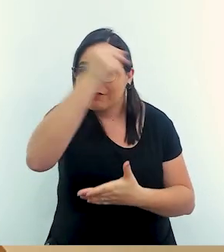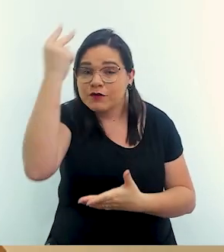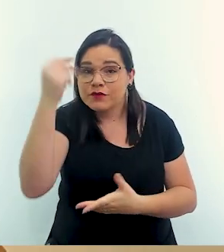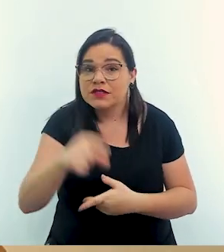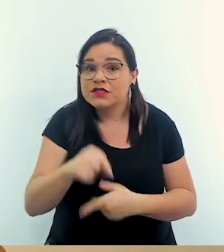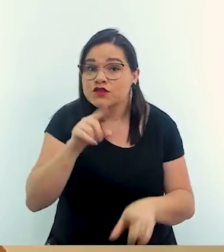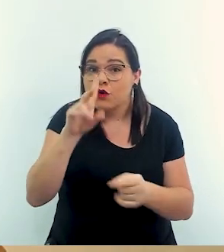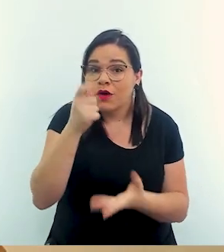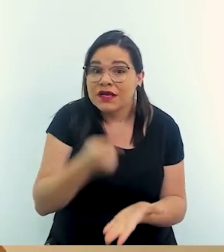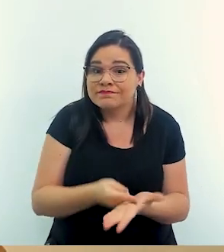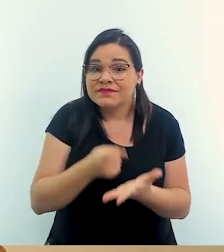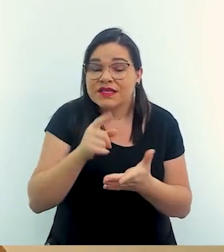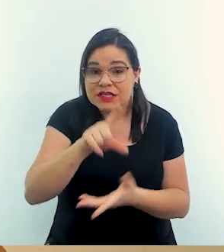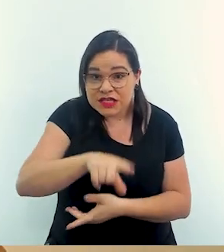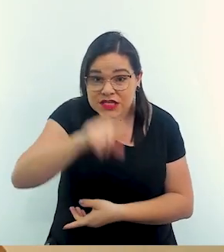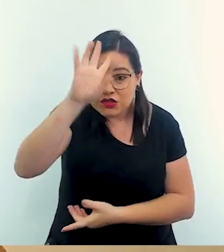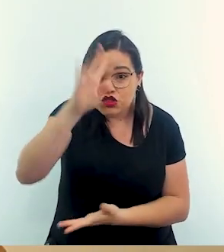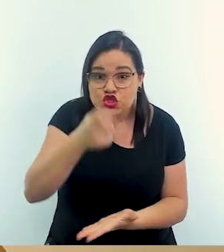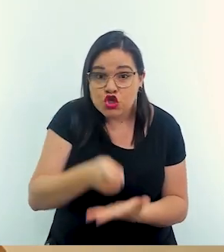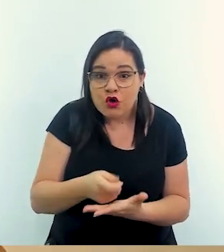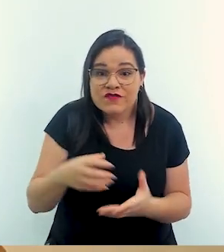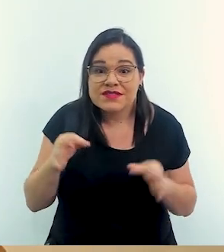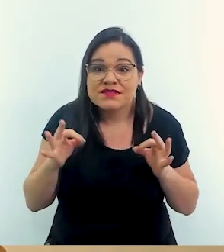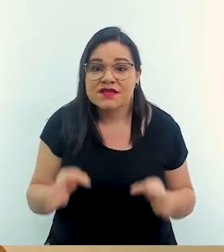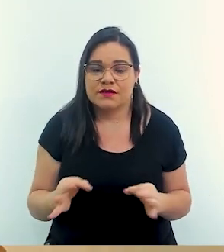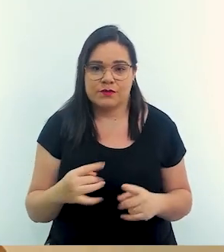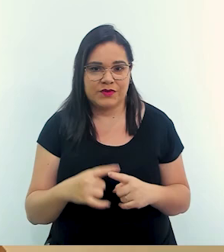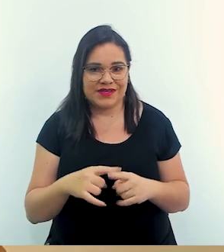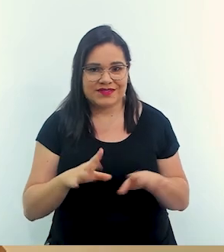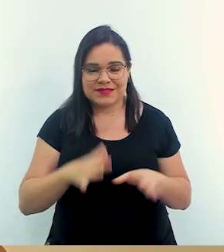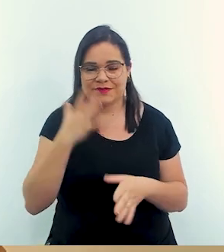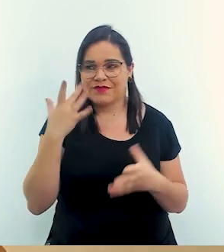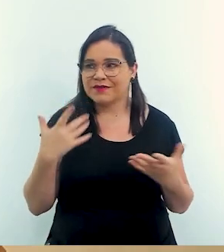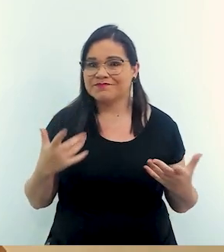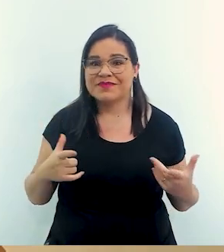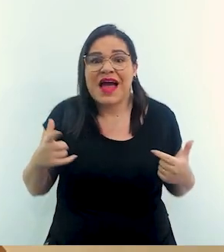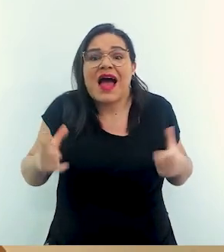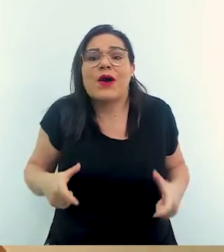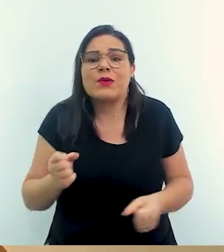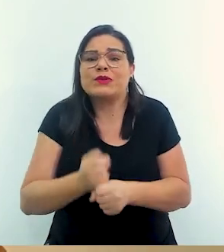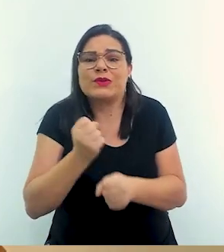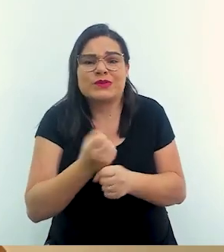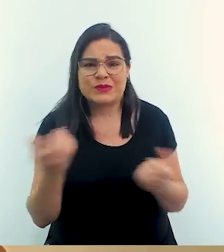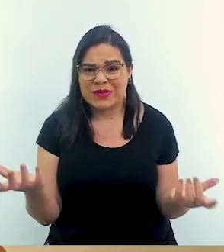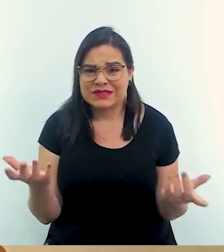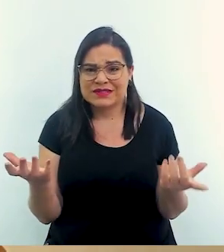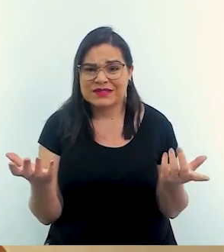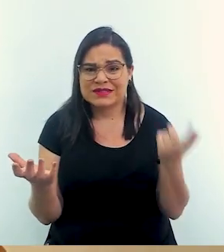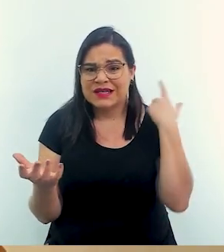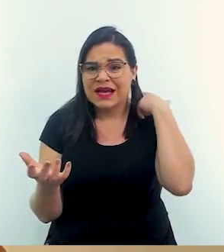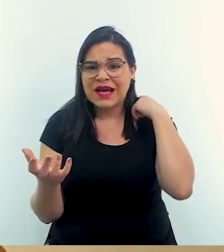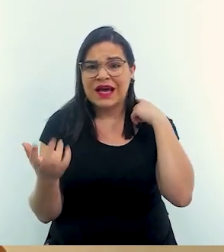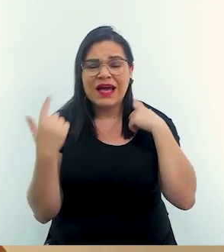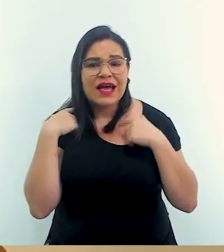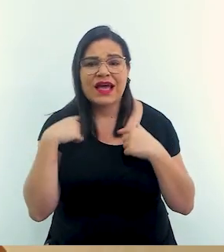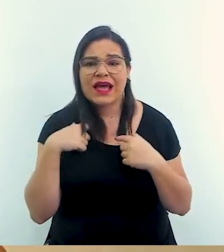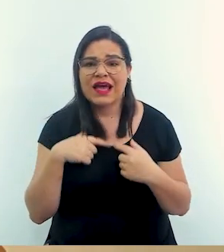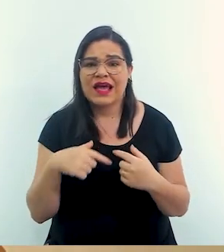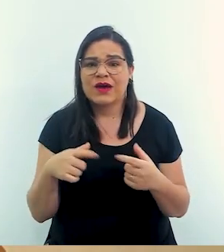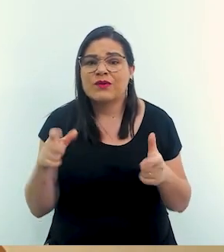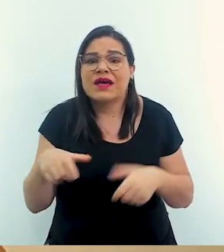muitas vezes nessas tomadas de decisão que a gente sabe que muitas vezes é poxa onde que a gente constrói aonde que